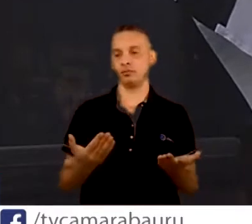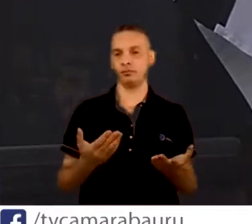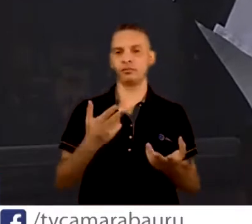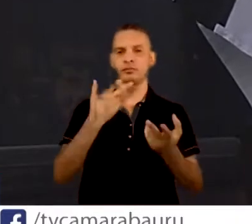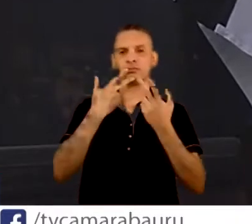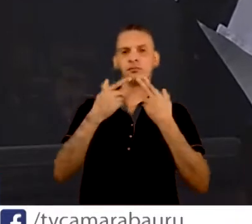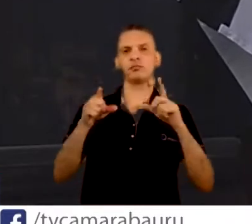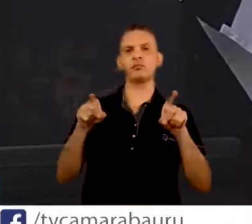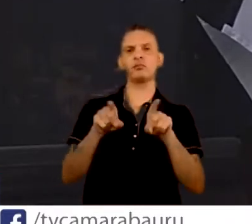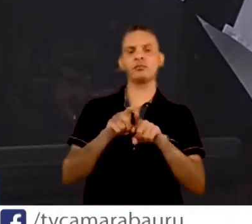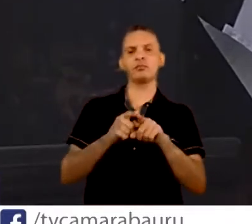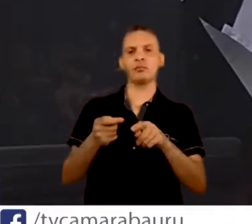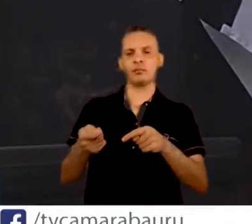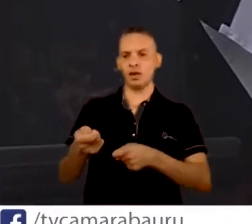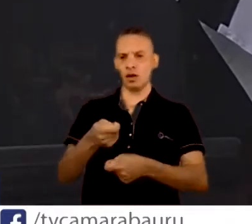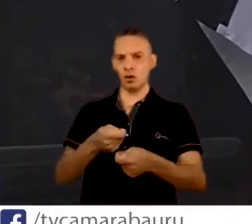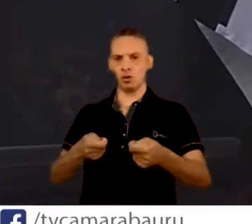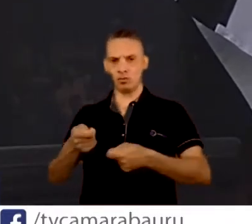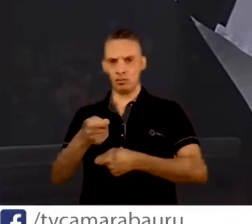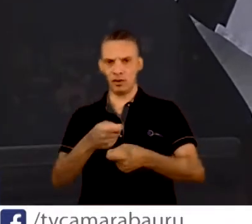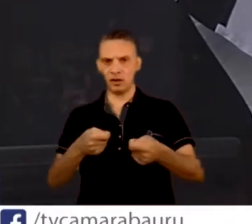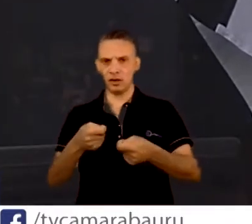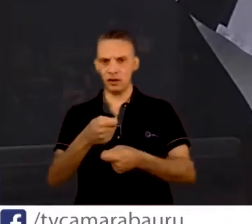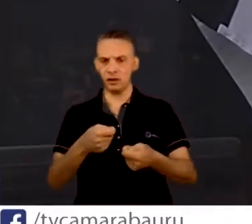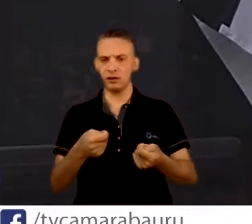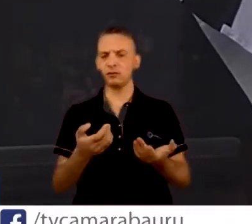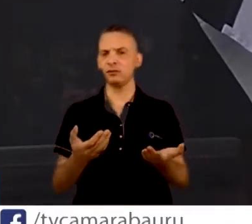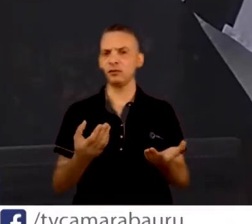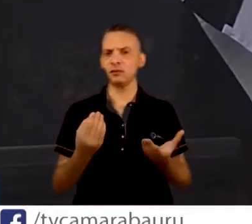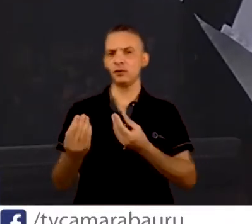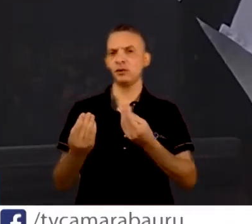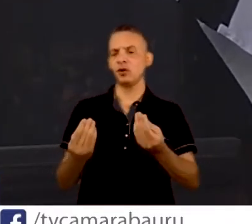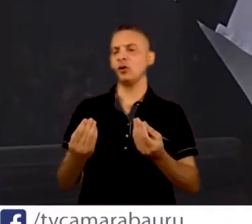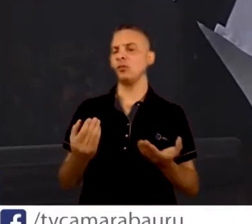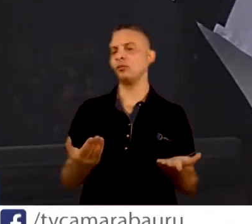economia, que ficaria mais econômico para os cofres públicos.